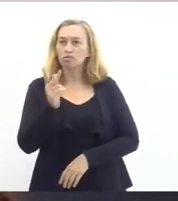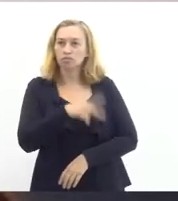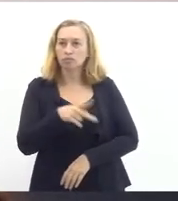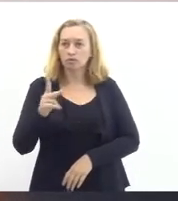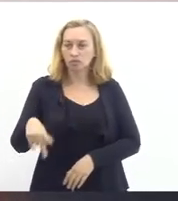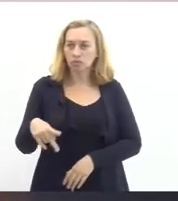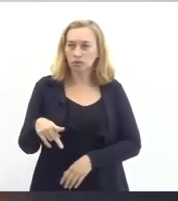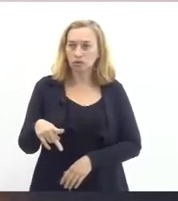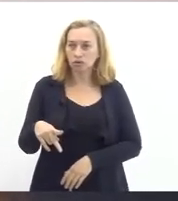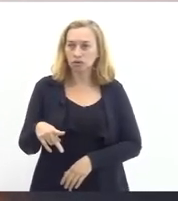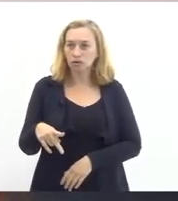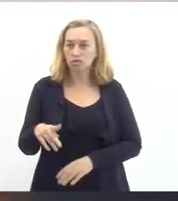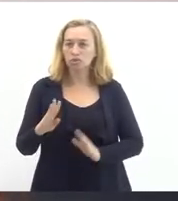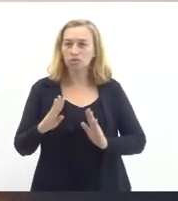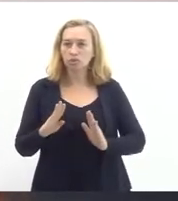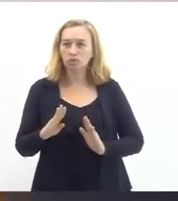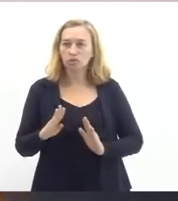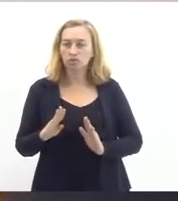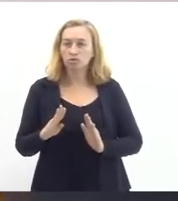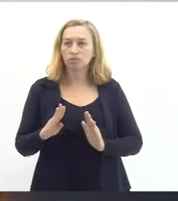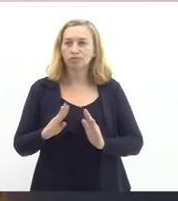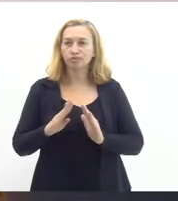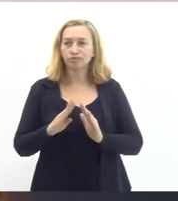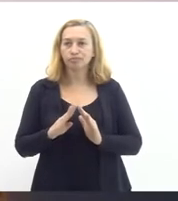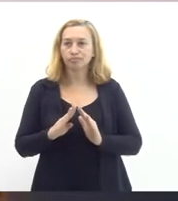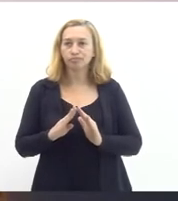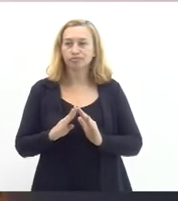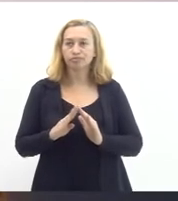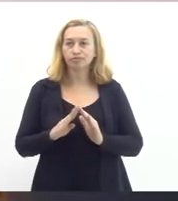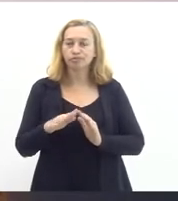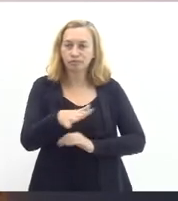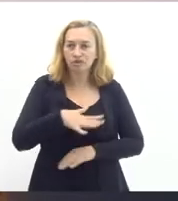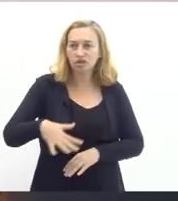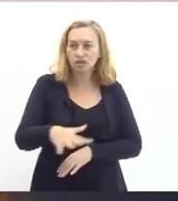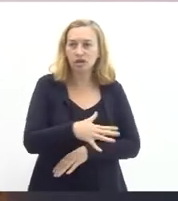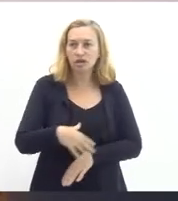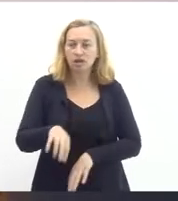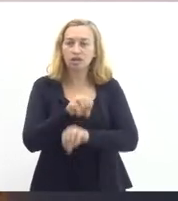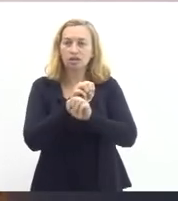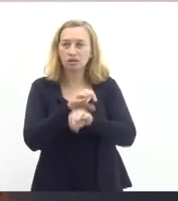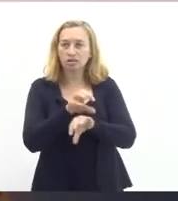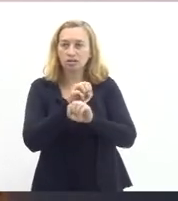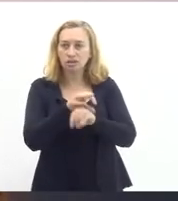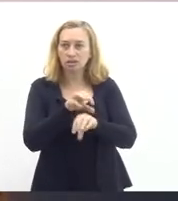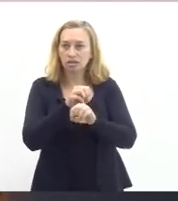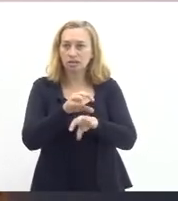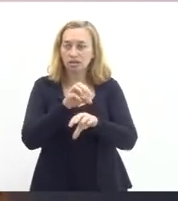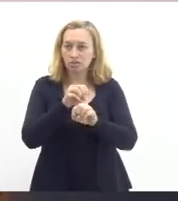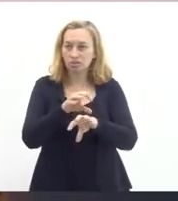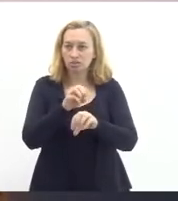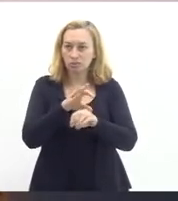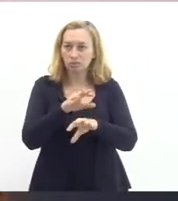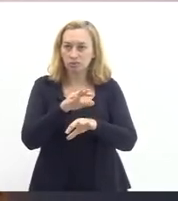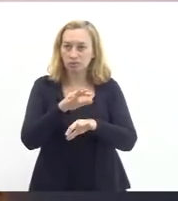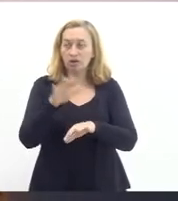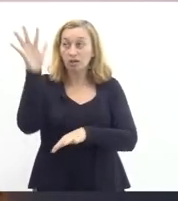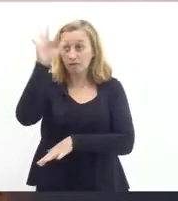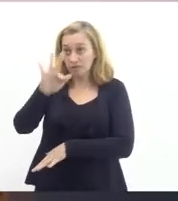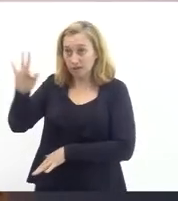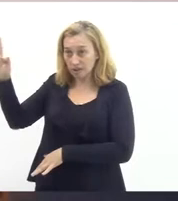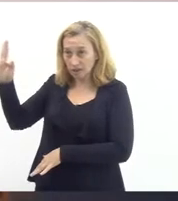nosso caso, da Rede Pública Federal, Flávio é da Fiocruz, eu sou da Universidade Federal Fluminense. Nós sabemos o que significa